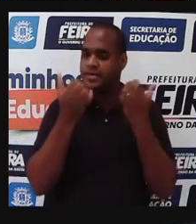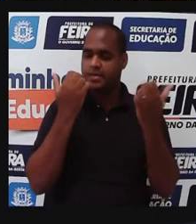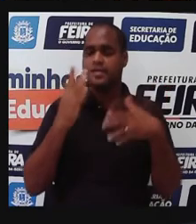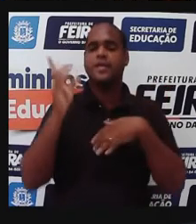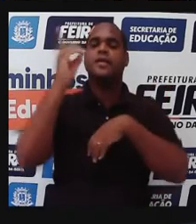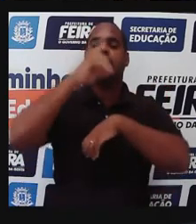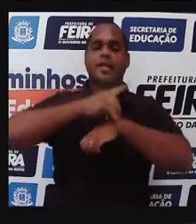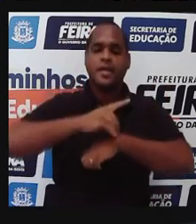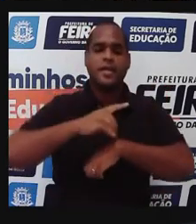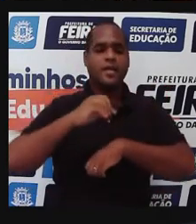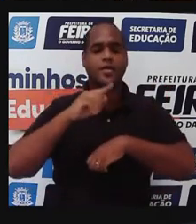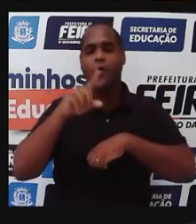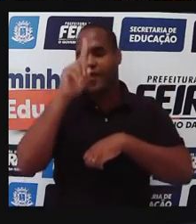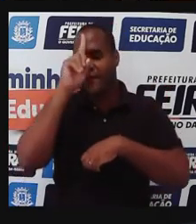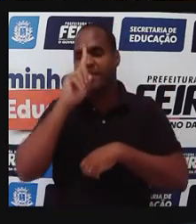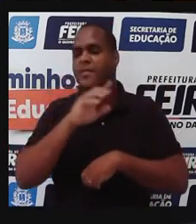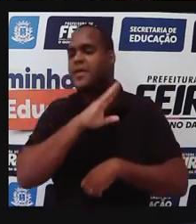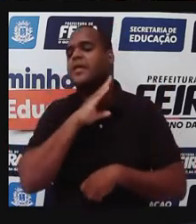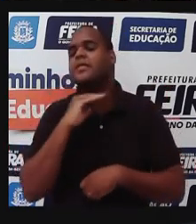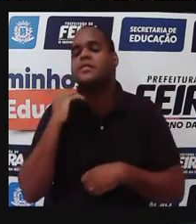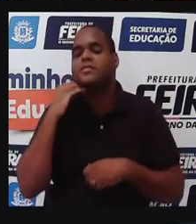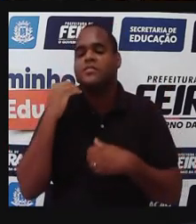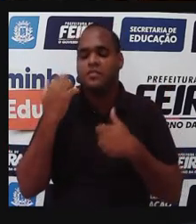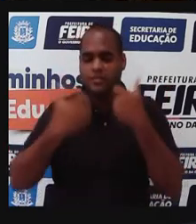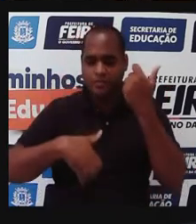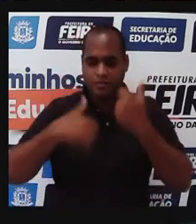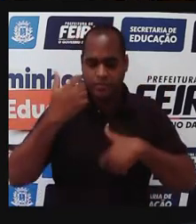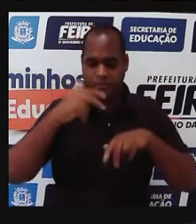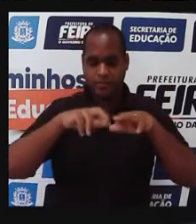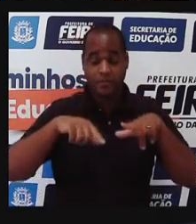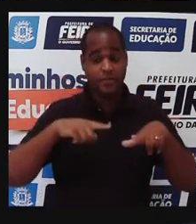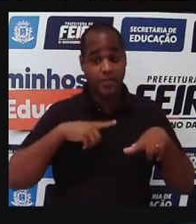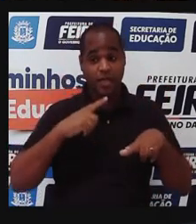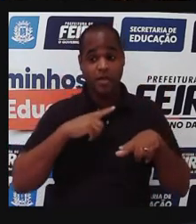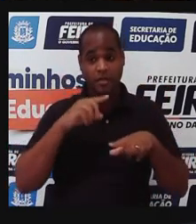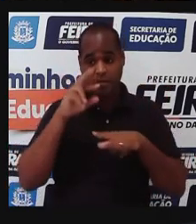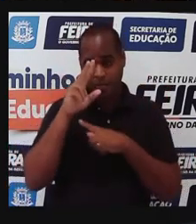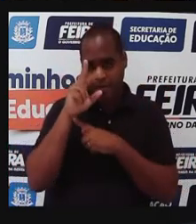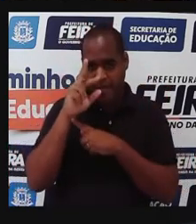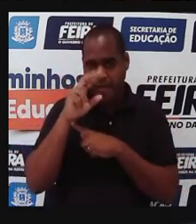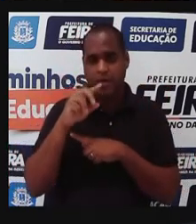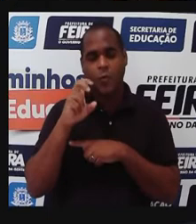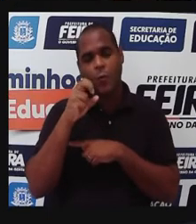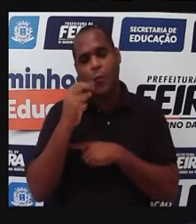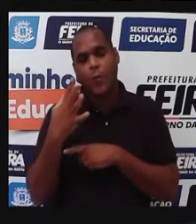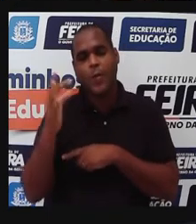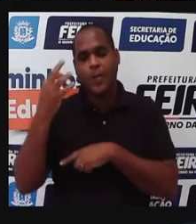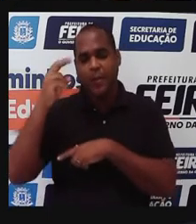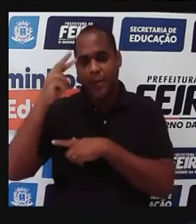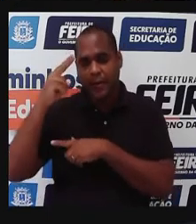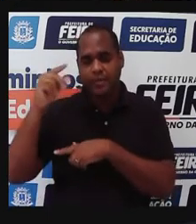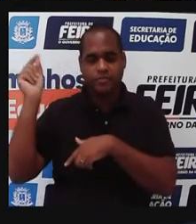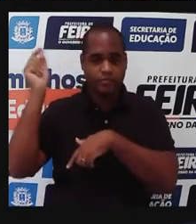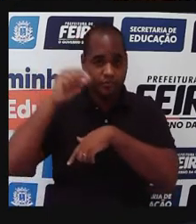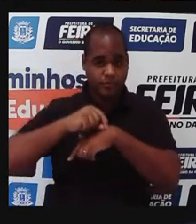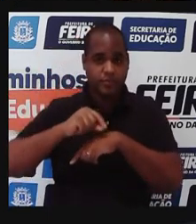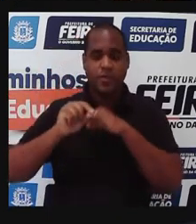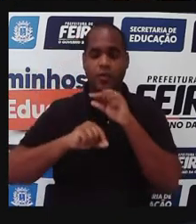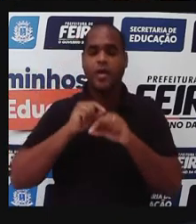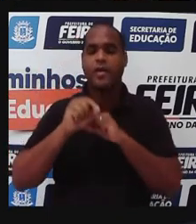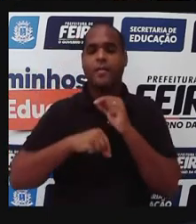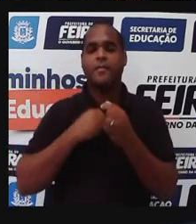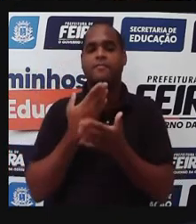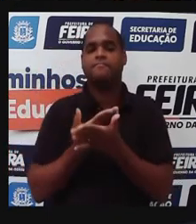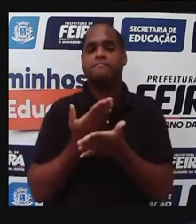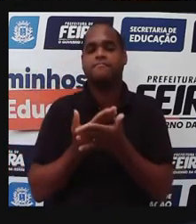malária, né, e a febre amarela são transmitidas por insetos, né, por mosquitos, então, o a gente pode